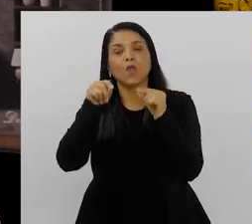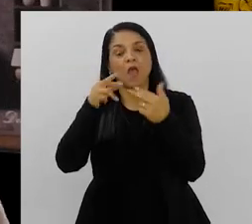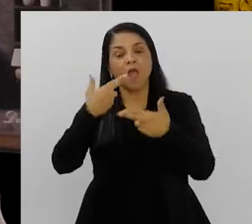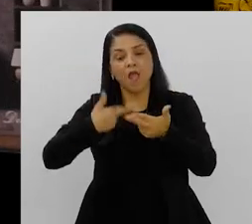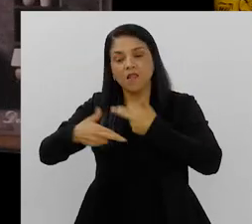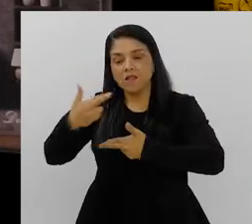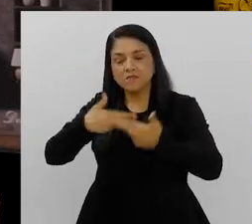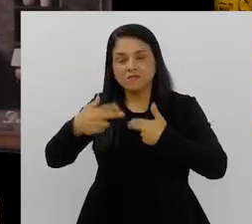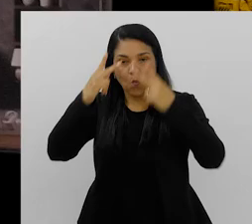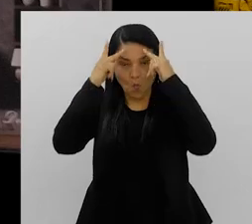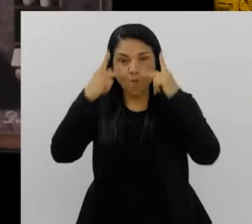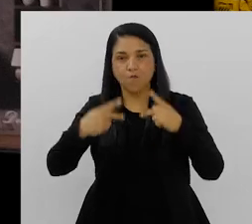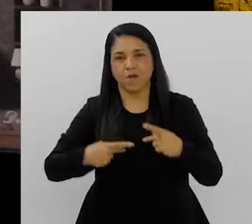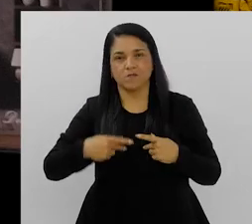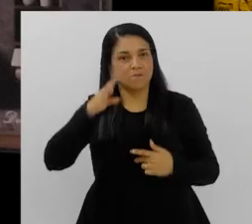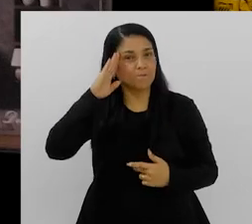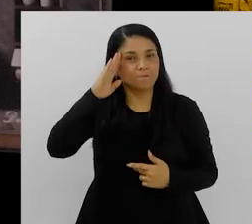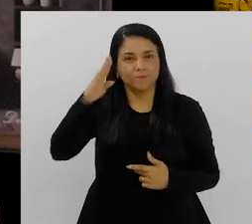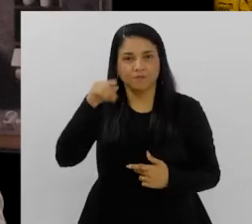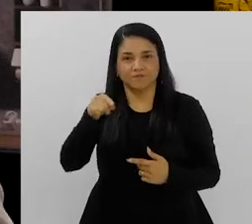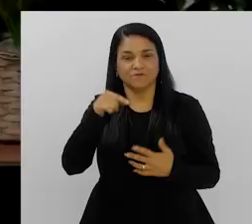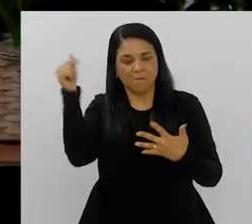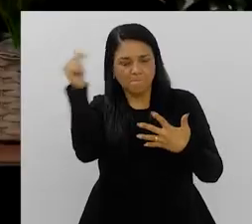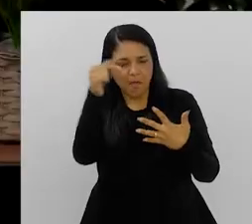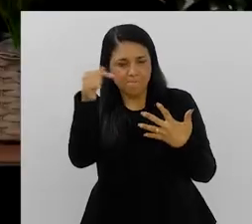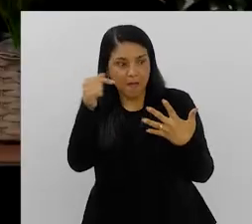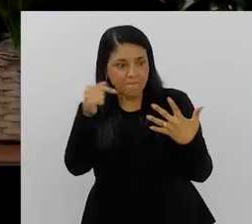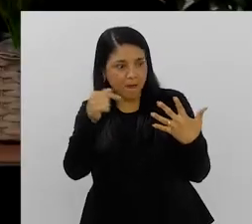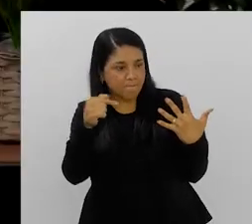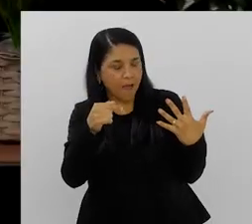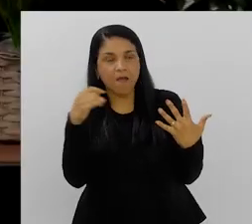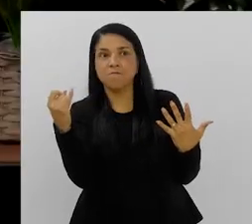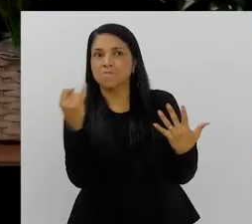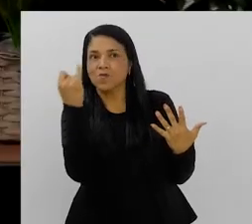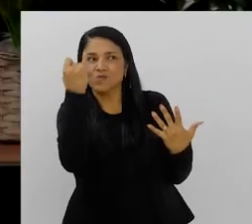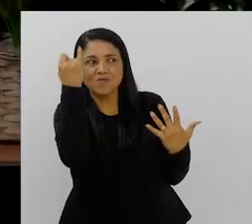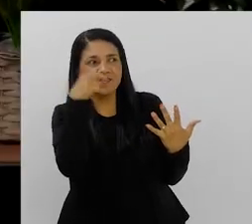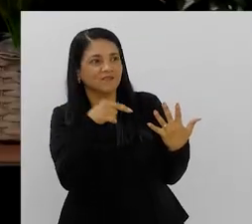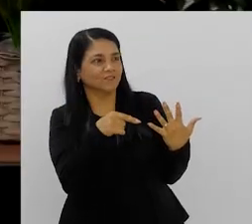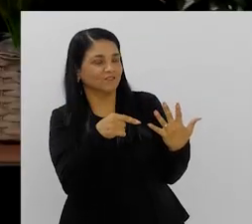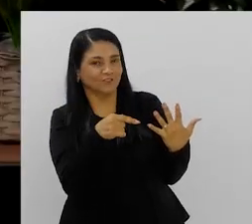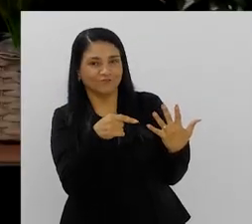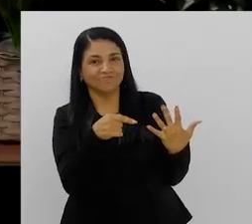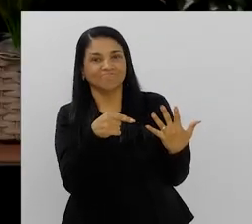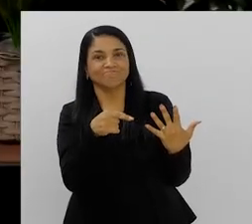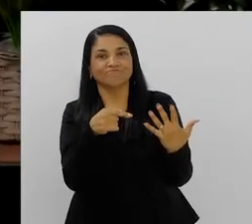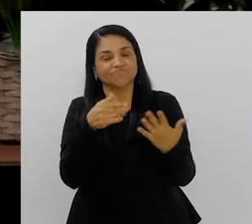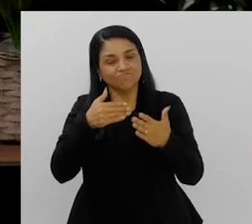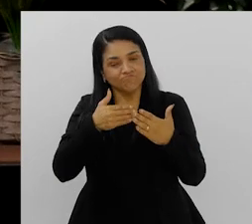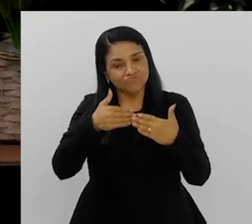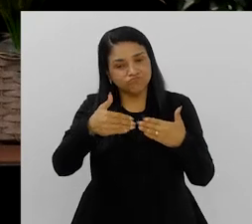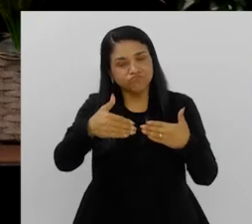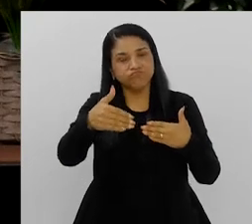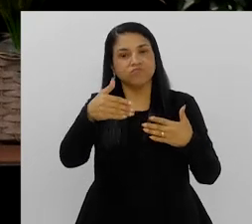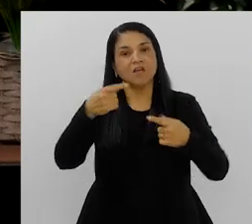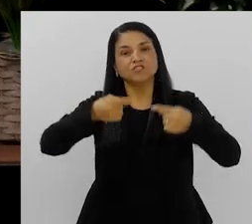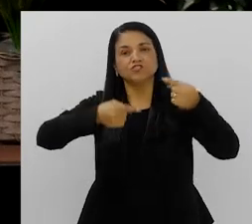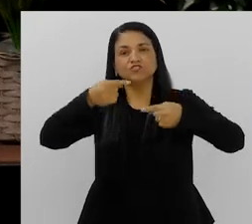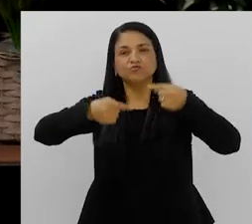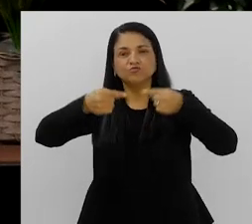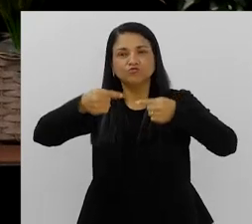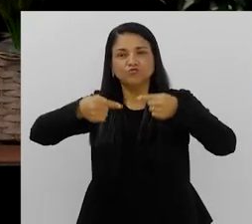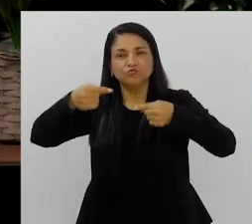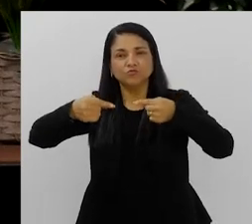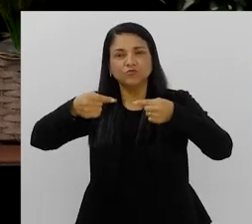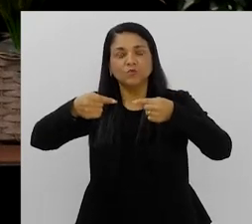convivência e das relações humanas. Bom, assim, você trouxe vários elementos e elementos importantes que ao longo desse programa a gente vai estar